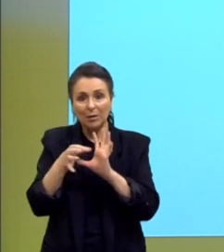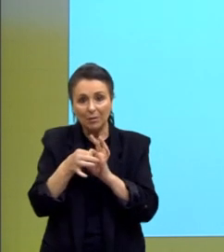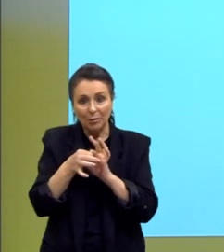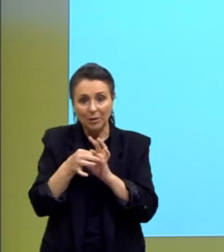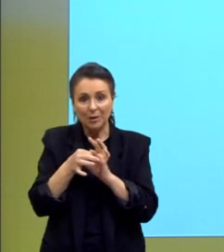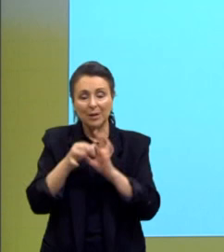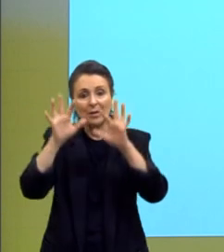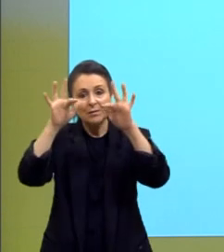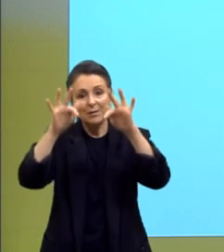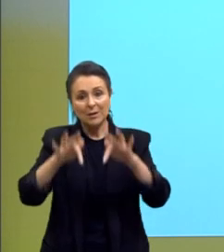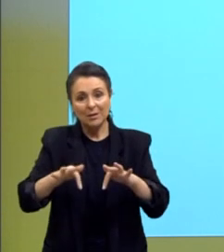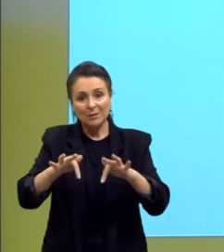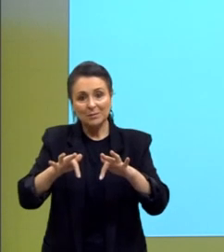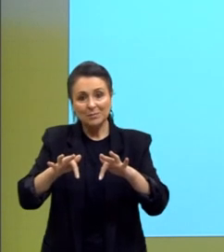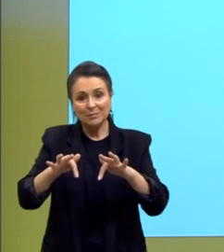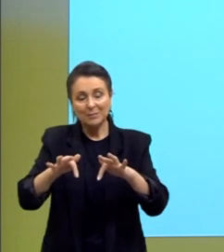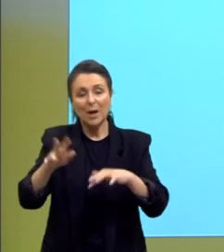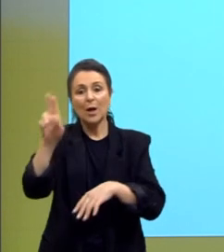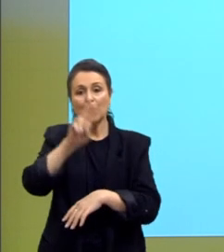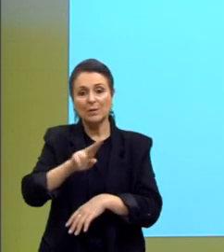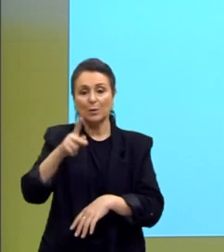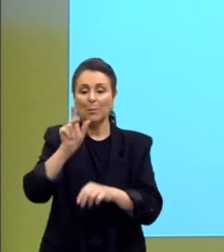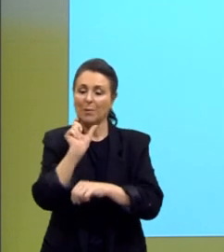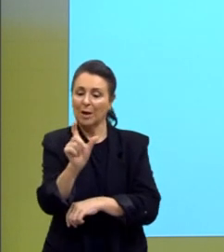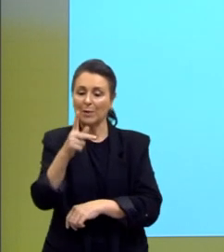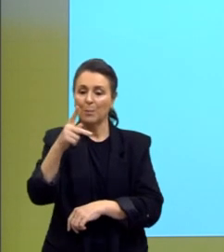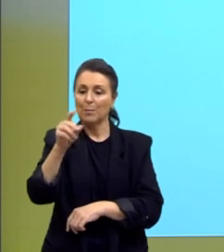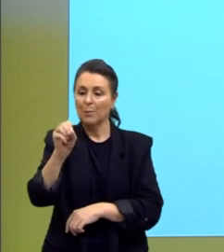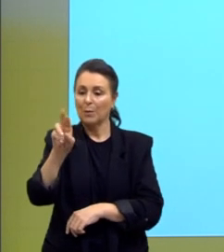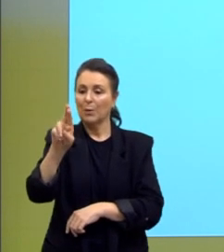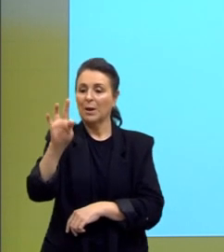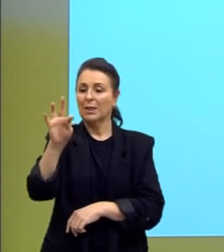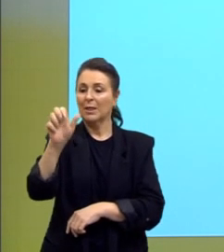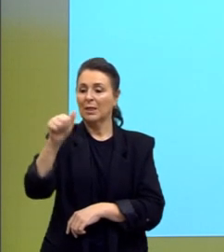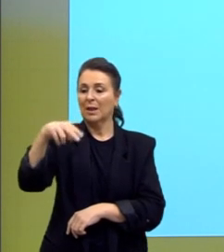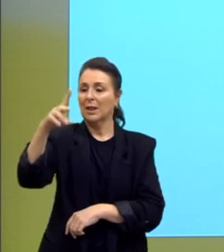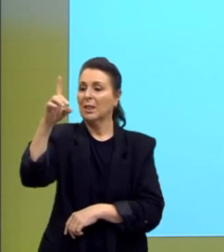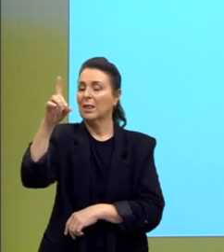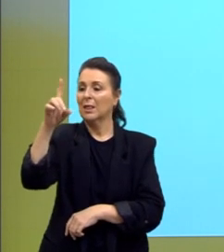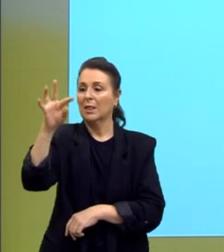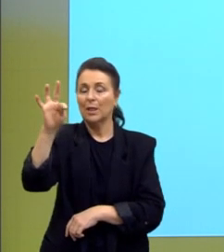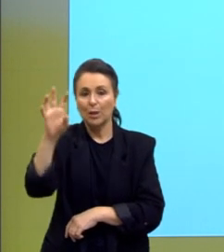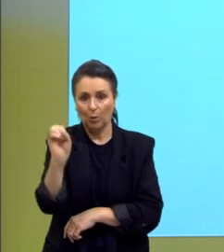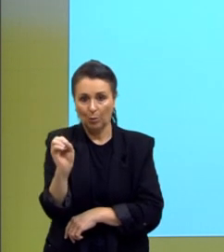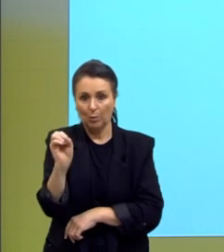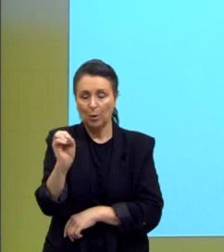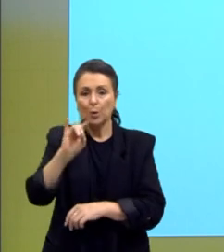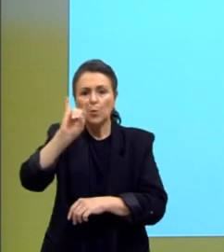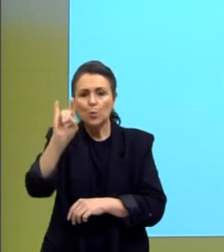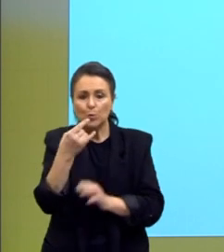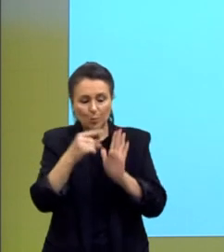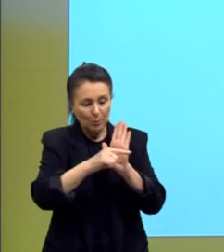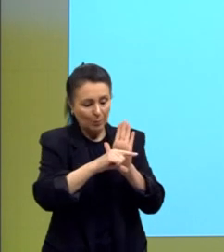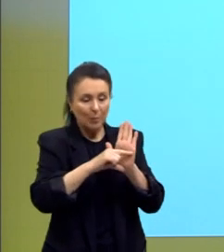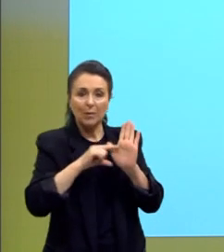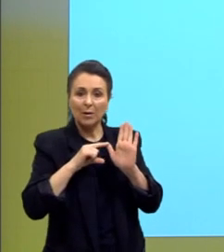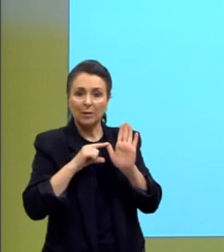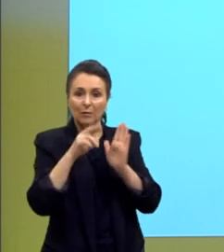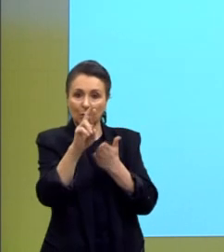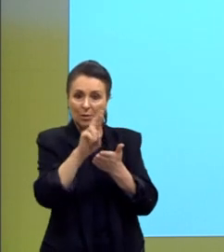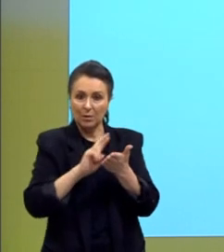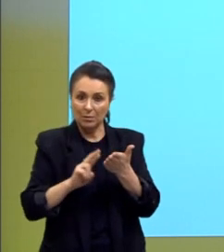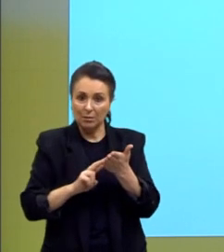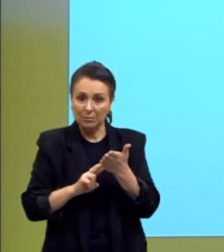Então, eu usando um portanto lá no último parágrafo da minha redação, que é a conclusão, no primeiro